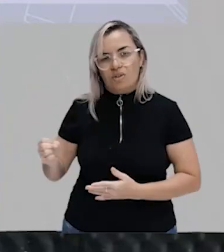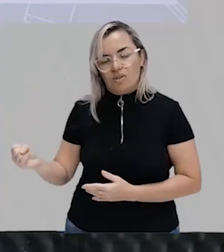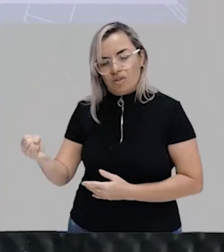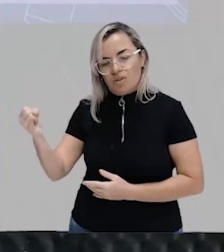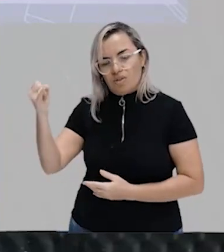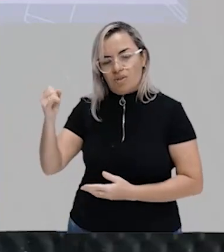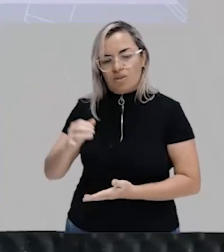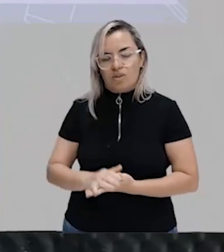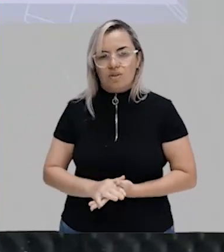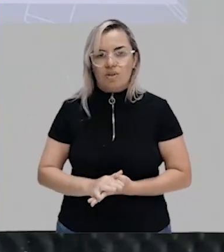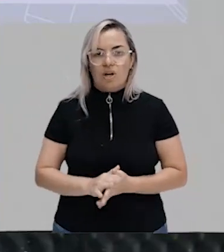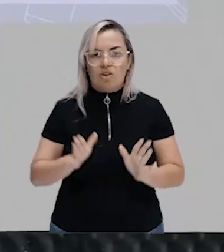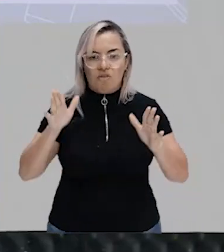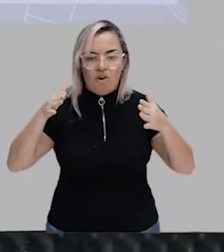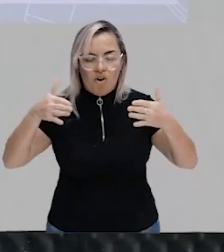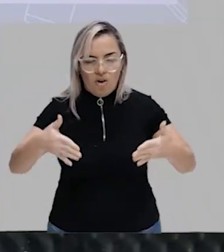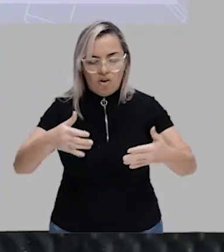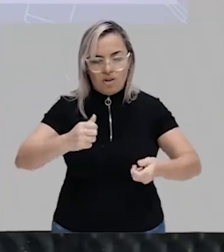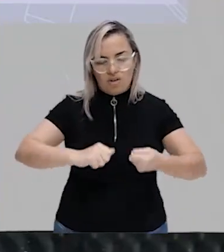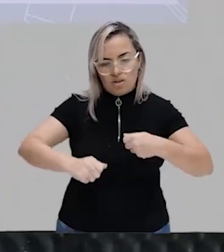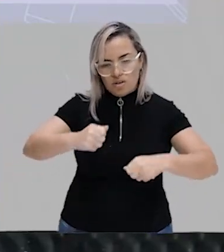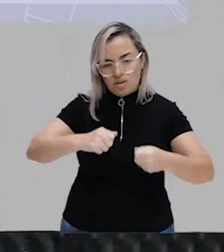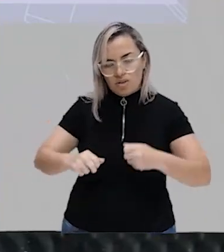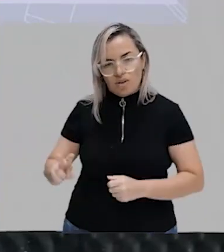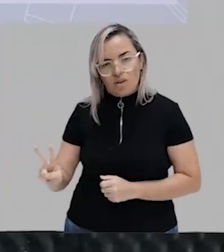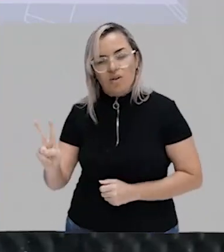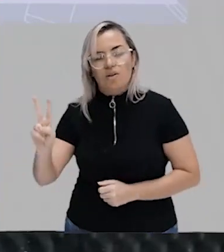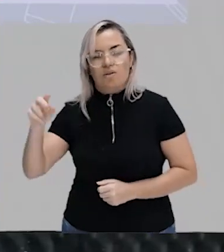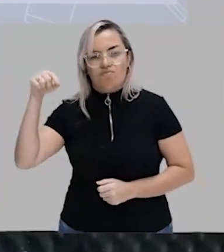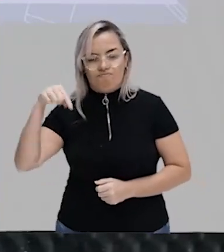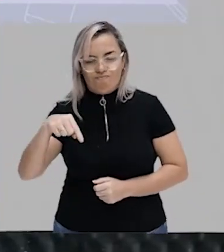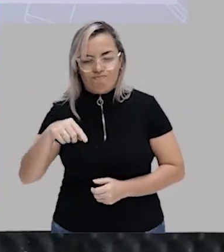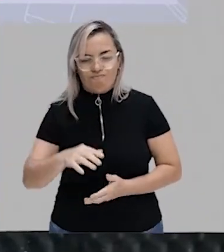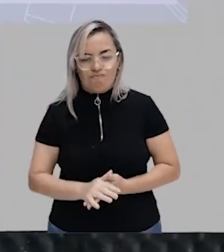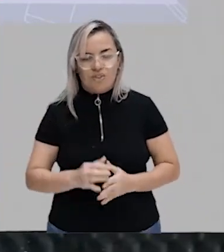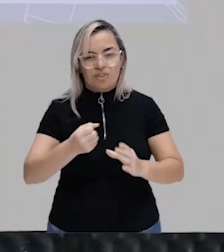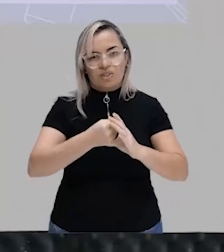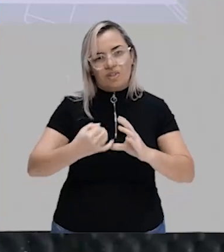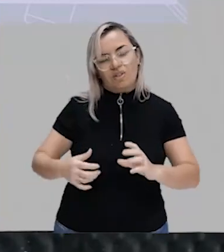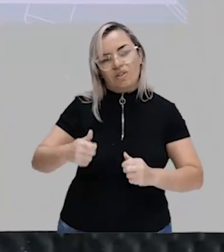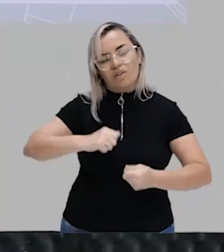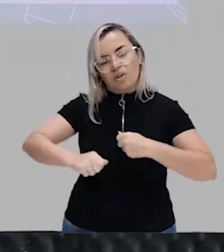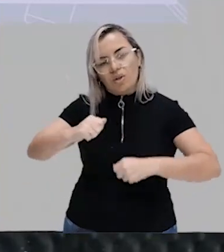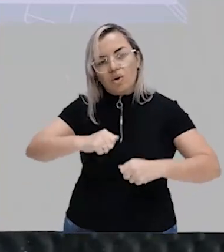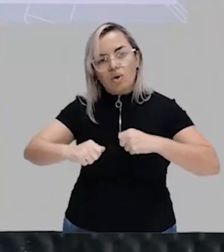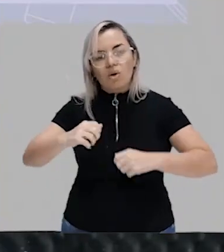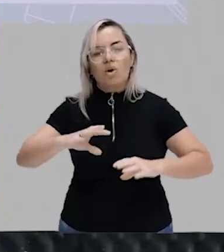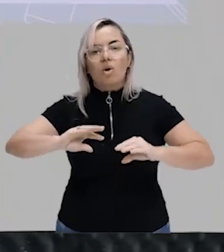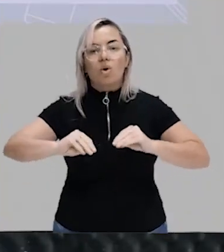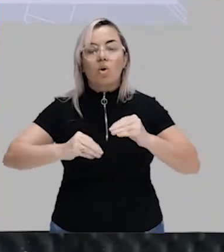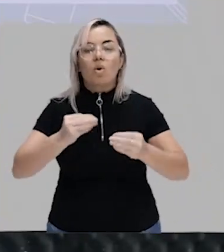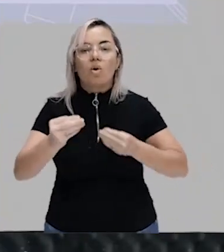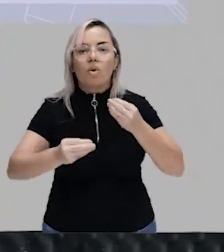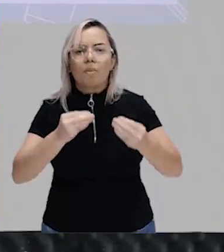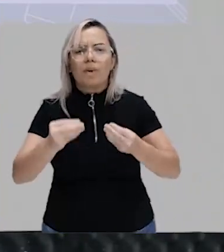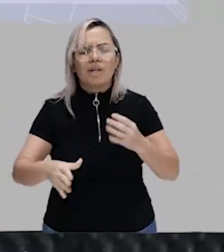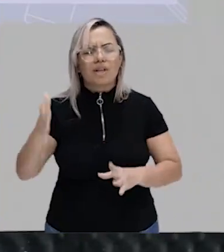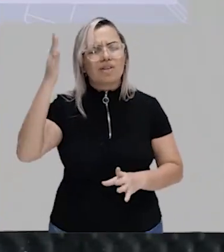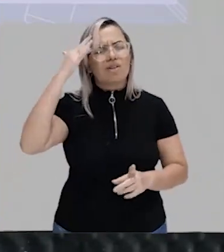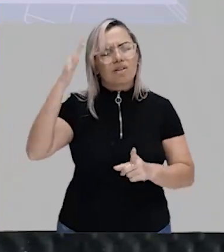aspectos econômicos. É o que mais valoriza os aspectos econômicos. Então, como é que Marx compreende a sociedade?